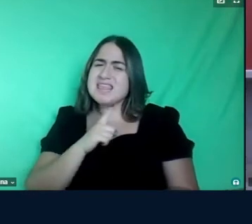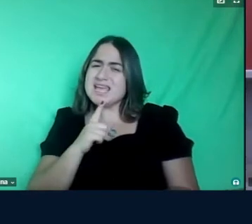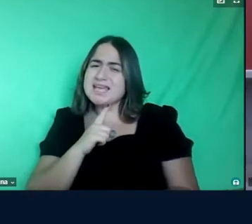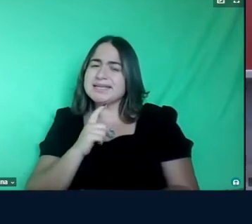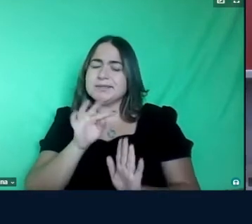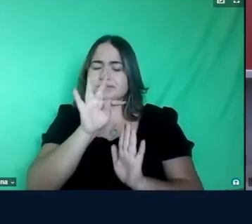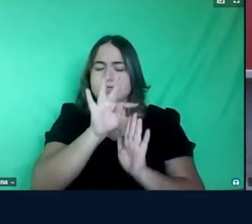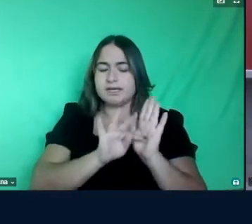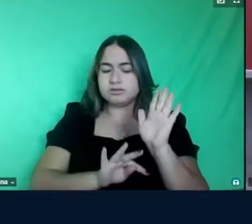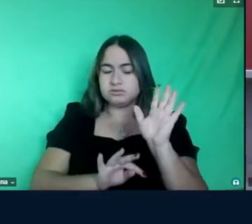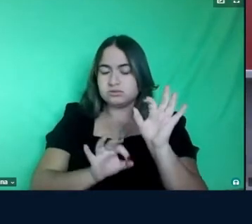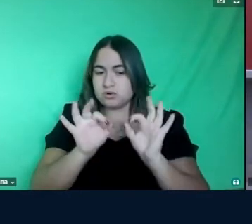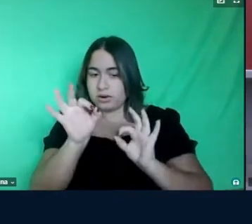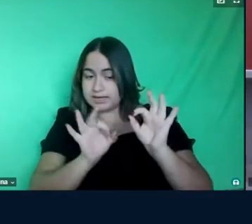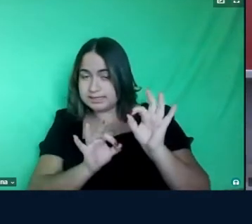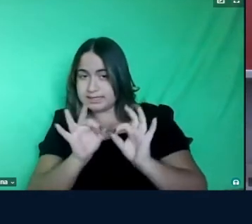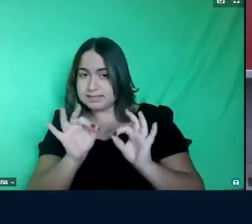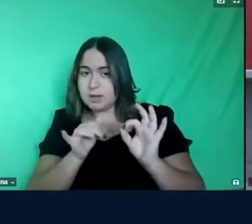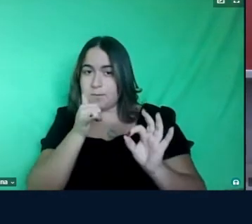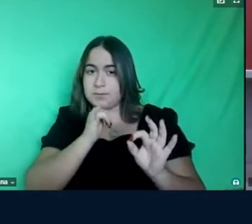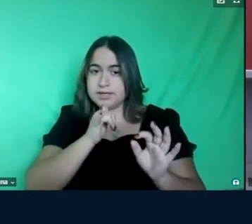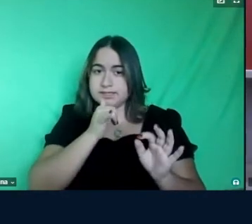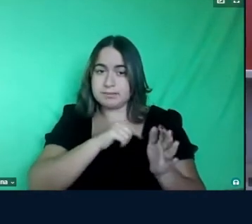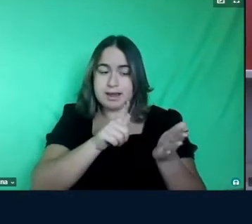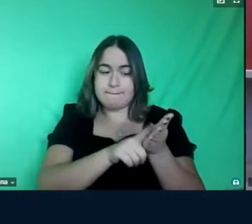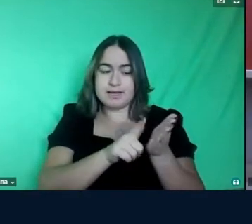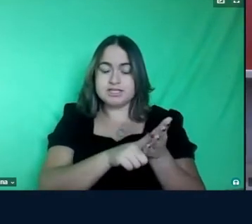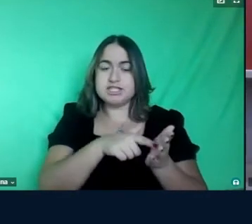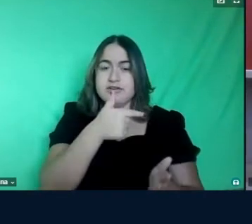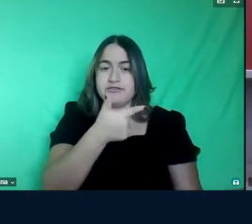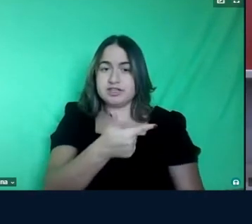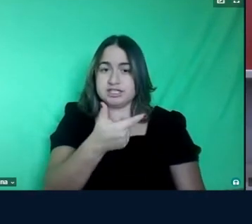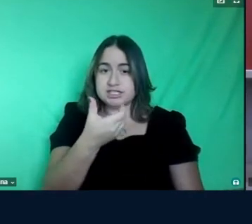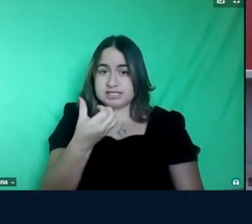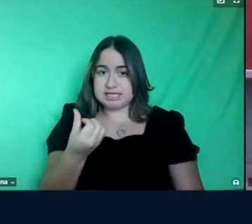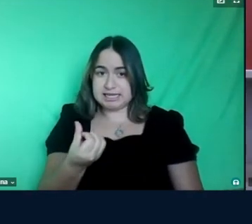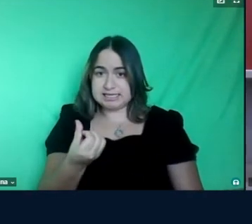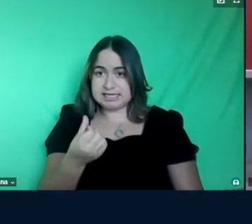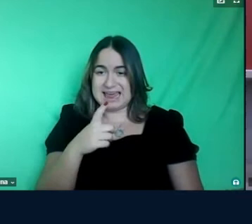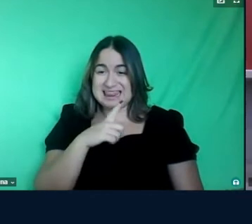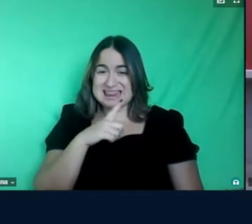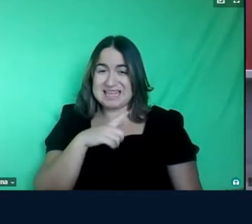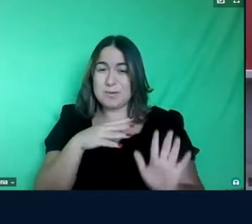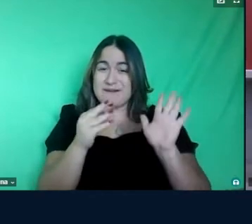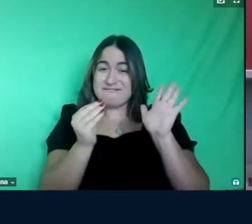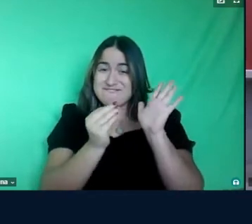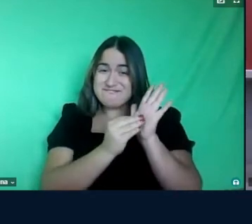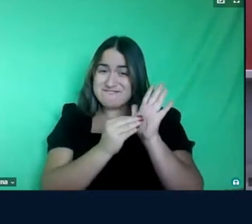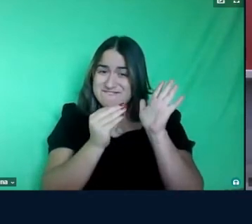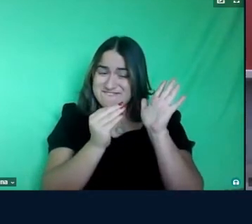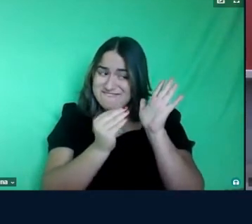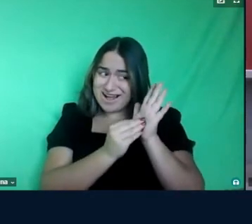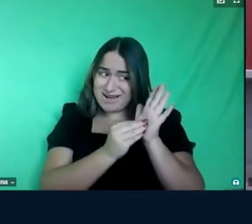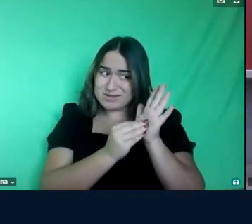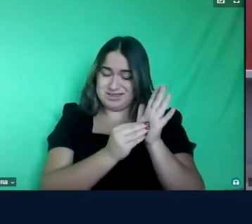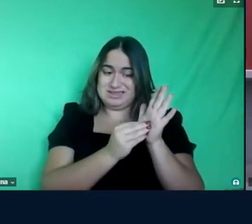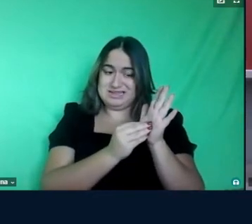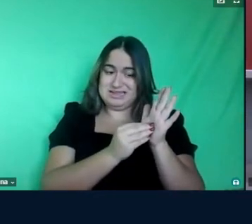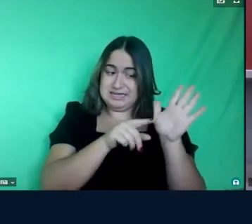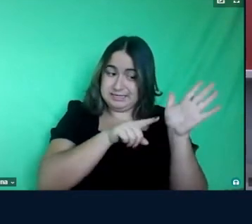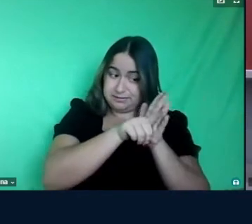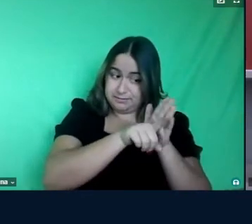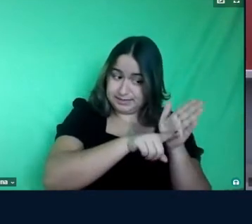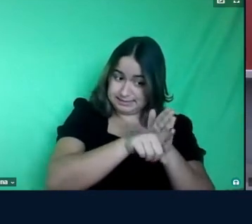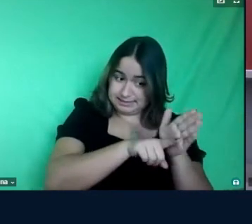por exemplo quando você diz na página 26 que temos uma escassez de produção na linguística aplicada só que